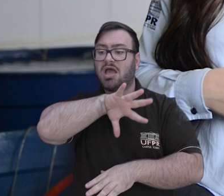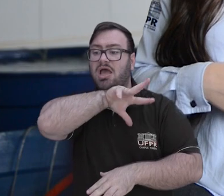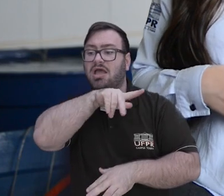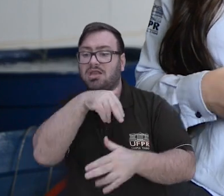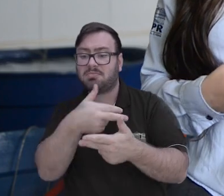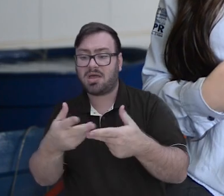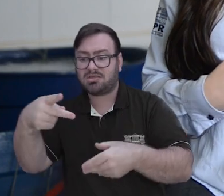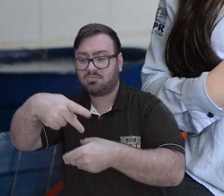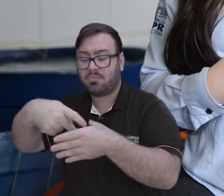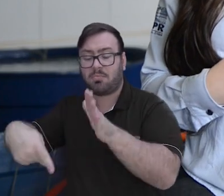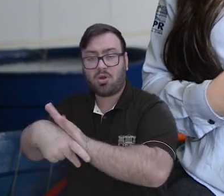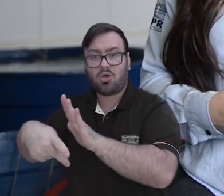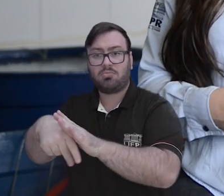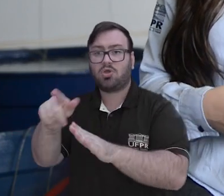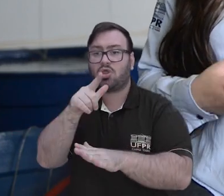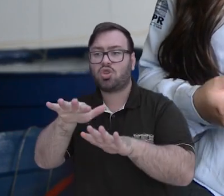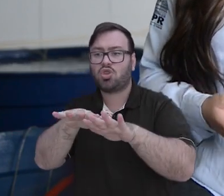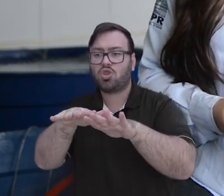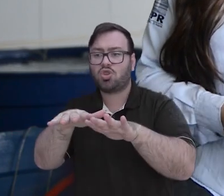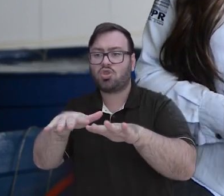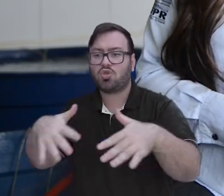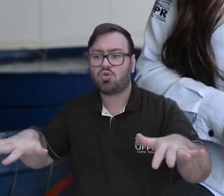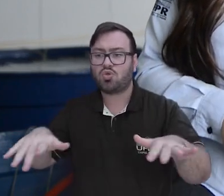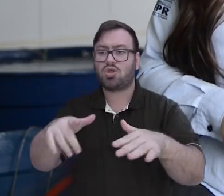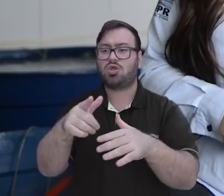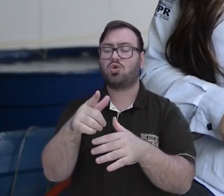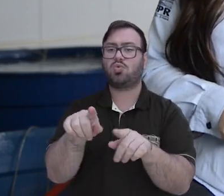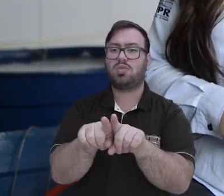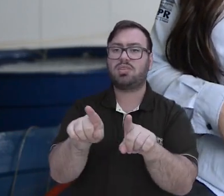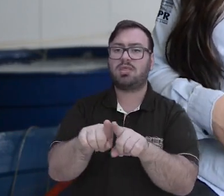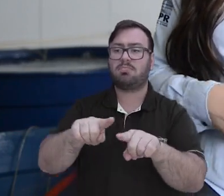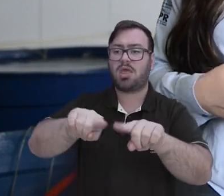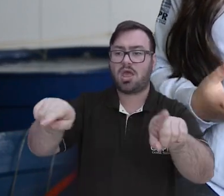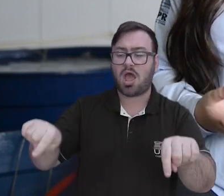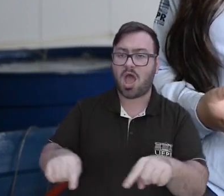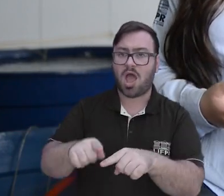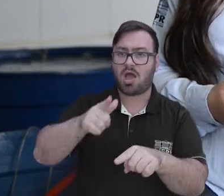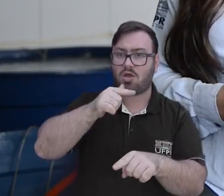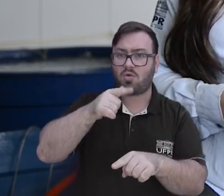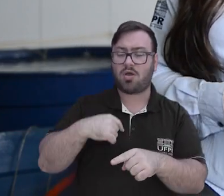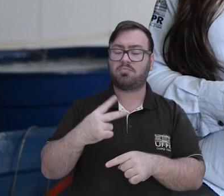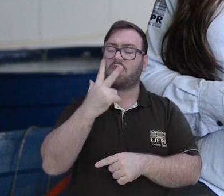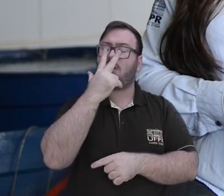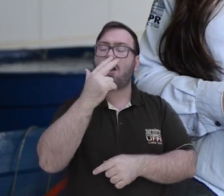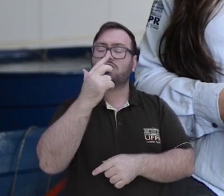esse curso que eu escolhi fazer, com certeza irá me levar para um futuro melhor,